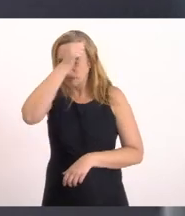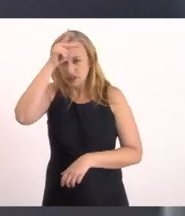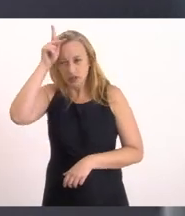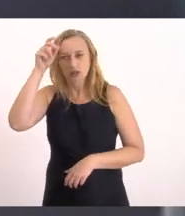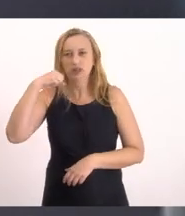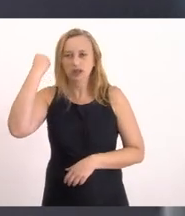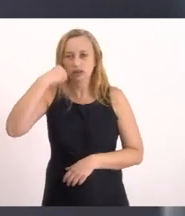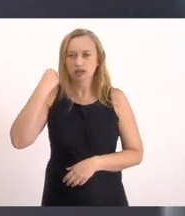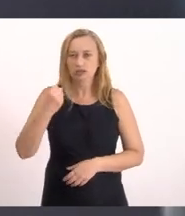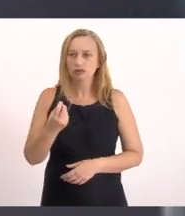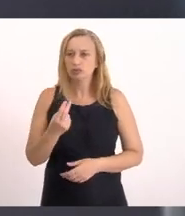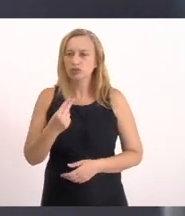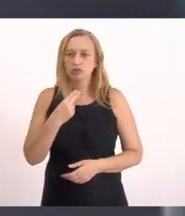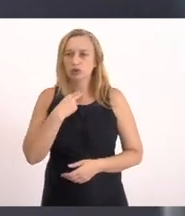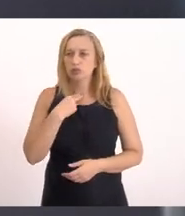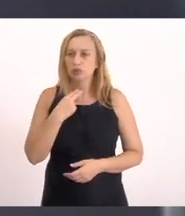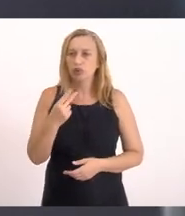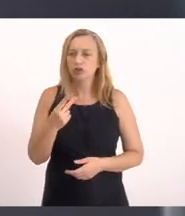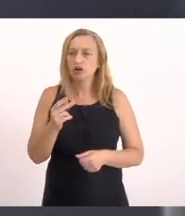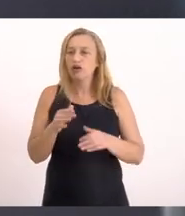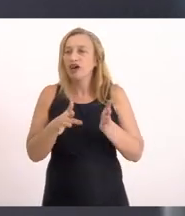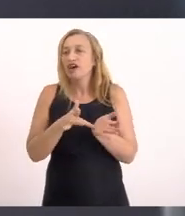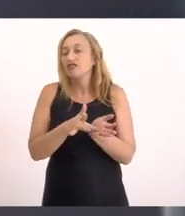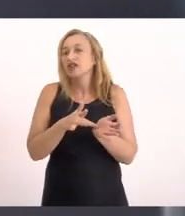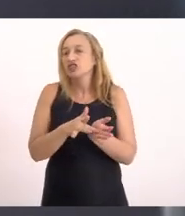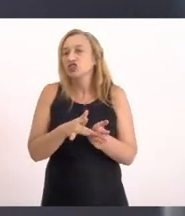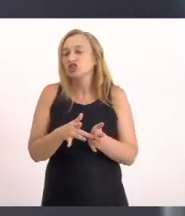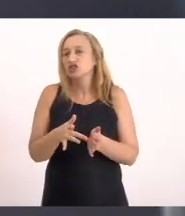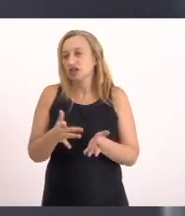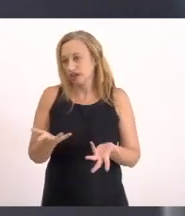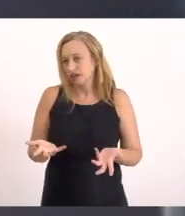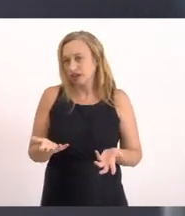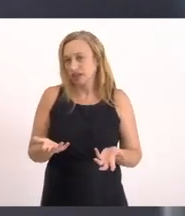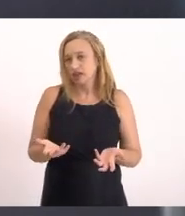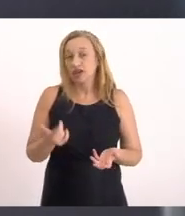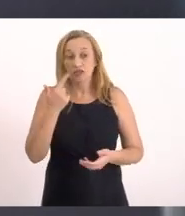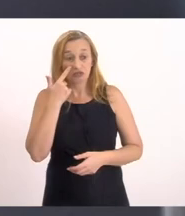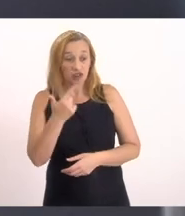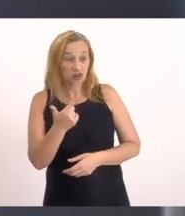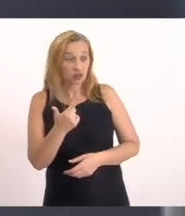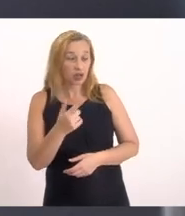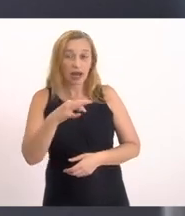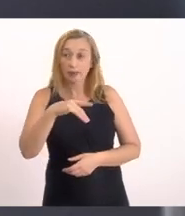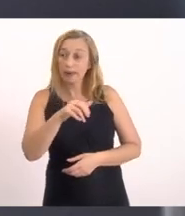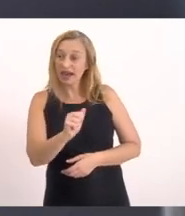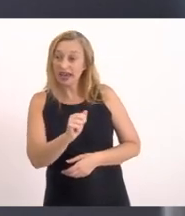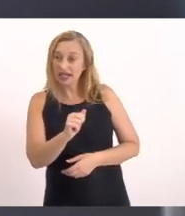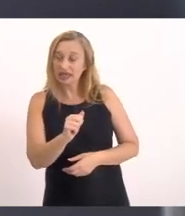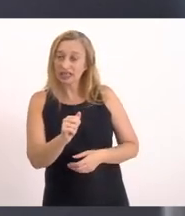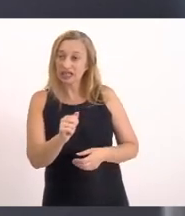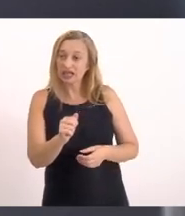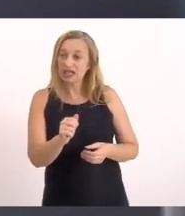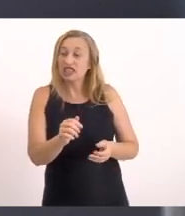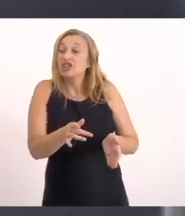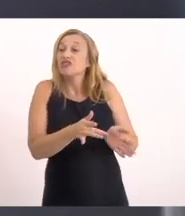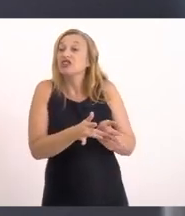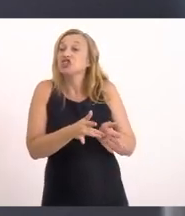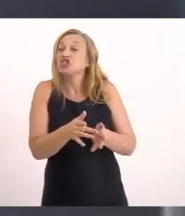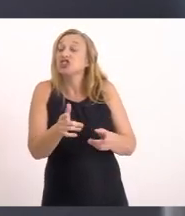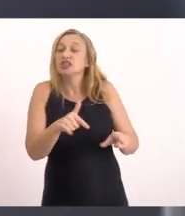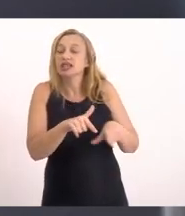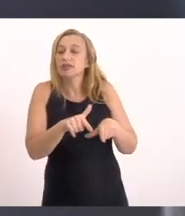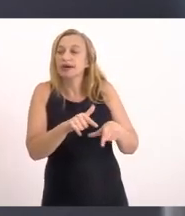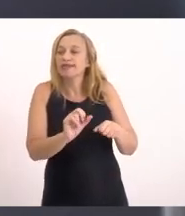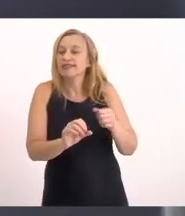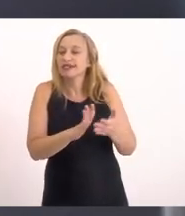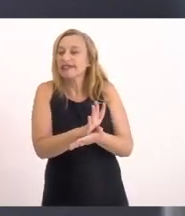E não dá mais Para ficar só enxugando gelo Enrolando a gente Vendo uma máquina bonita Lá no meio Jogando aquele montezinho De areia Que a gente vem vendo Tanto em